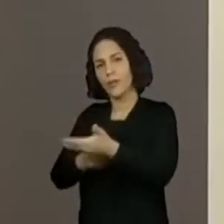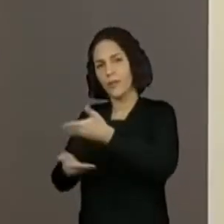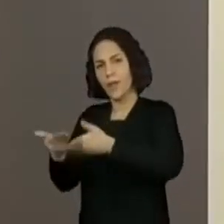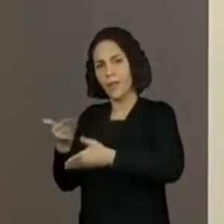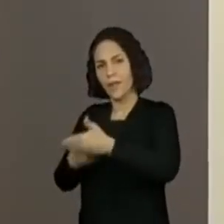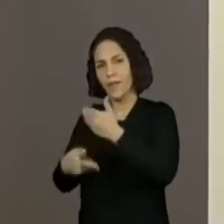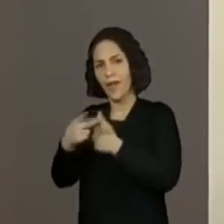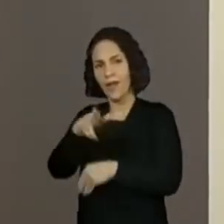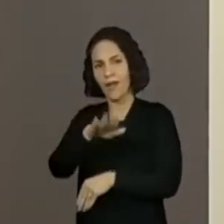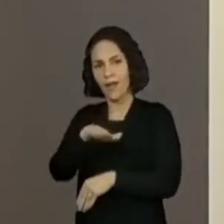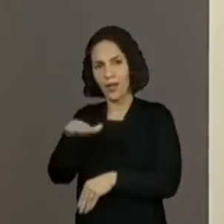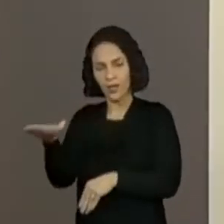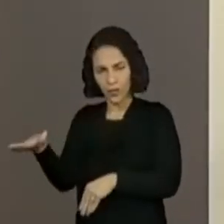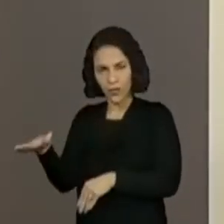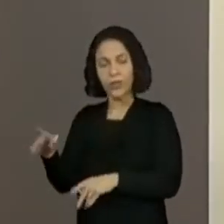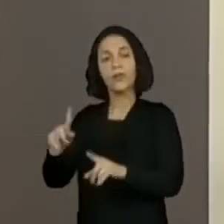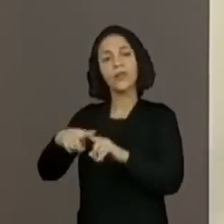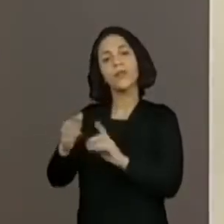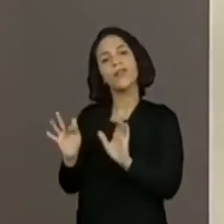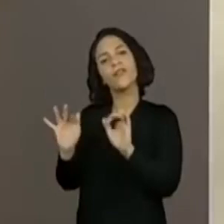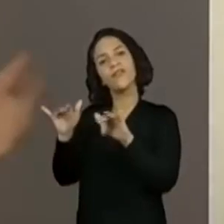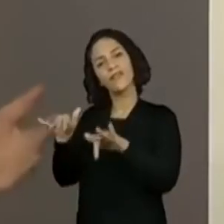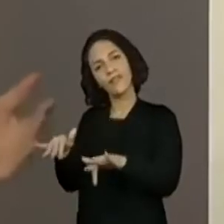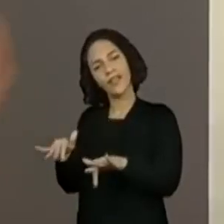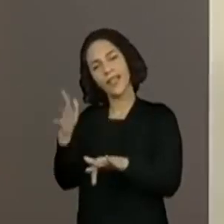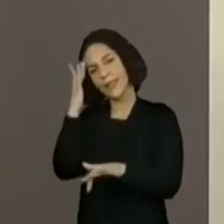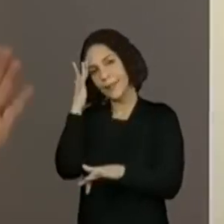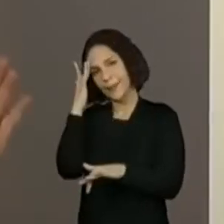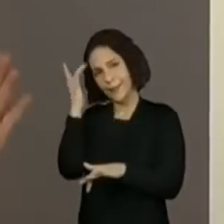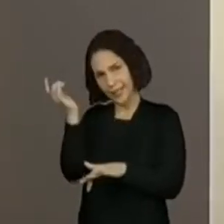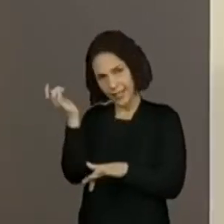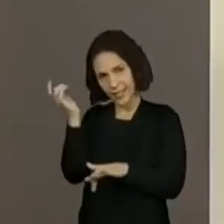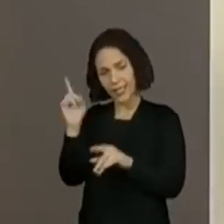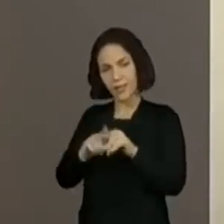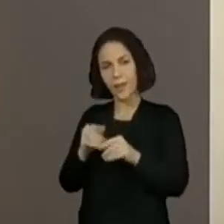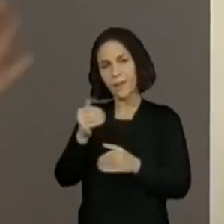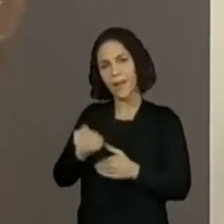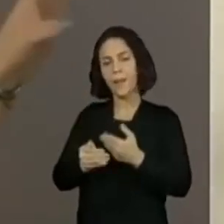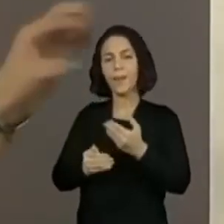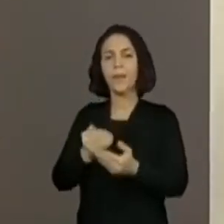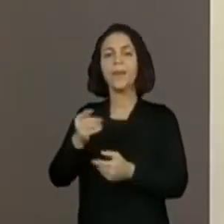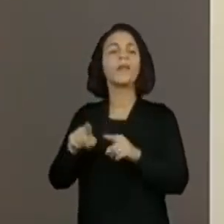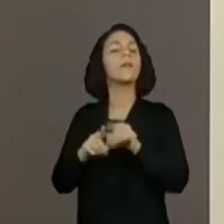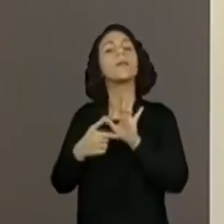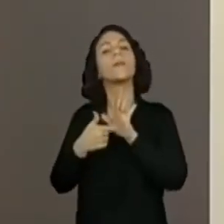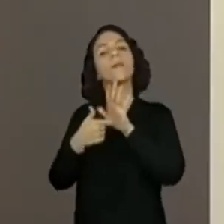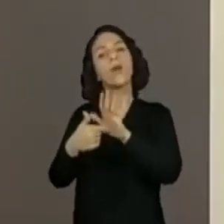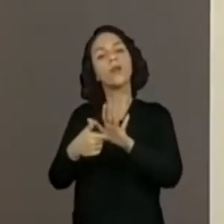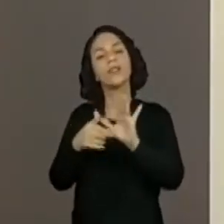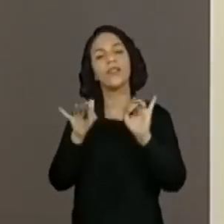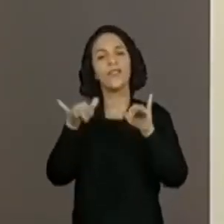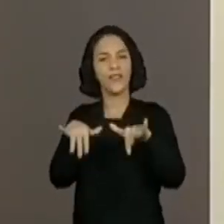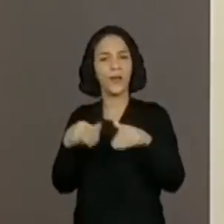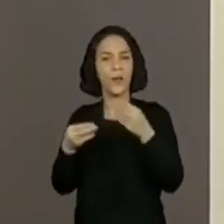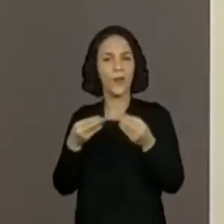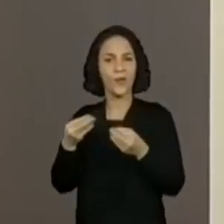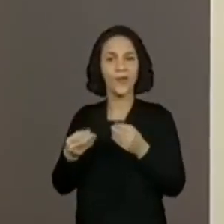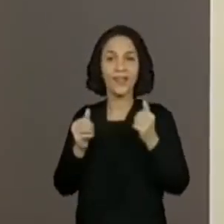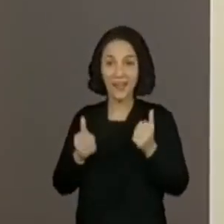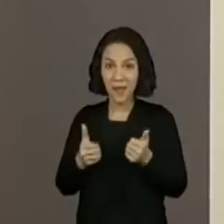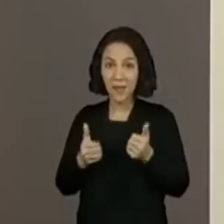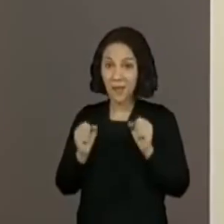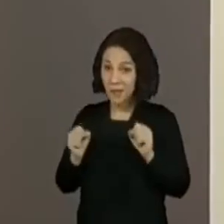E a gente vai ter um momento para finalizar amanhã algumas etapas e apresentar pelo menos a finalização para vocês.